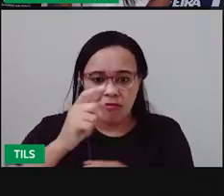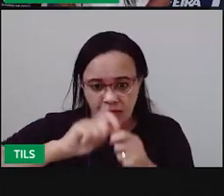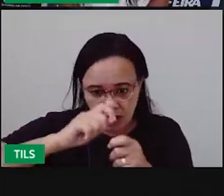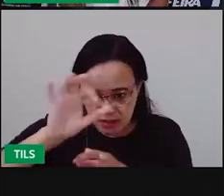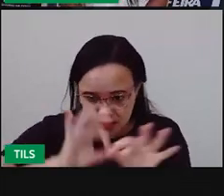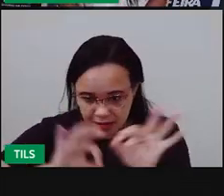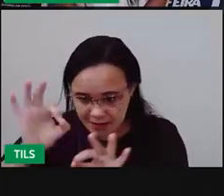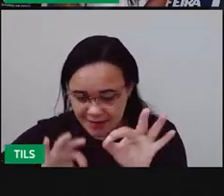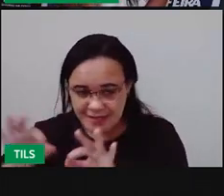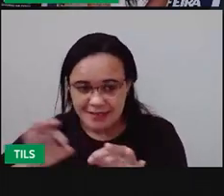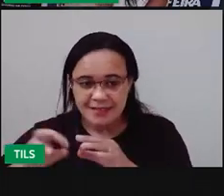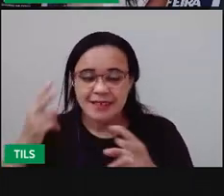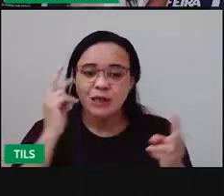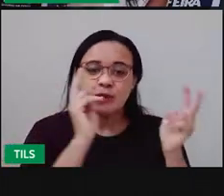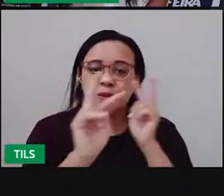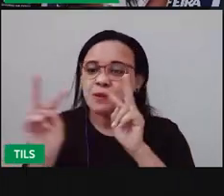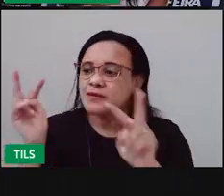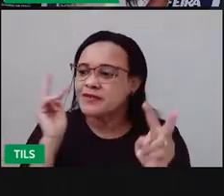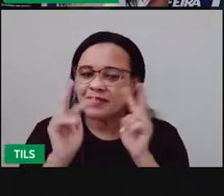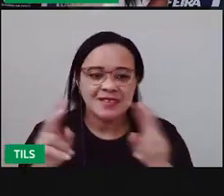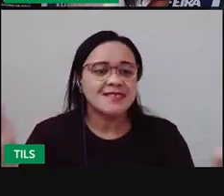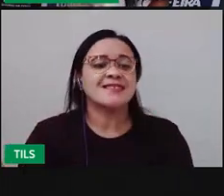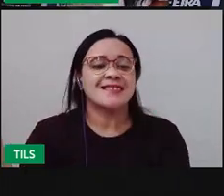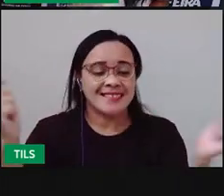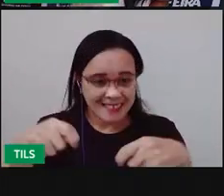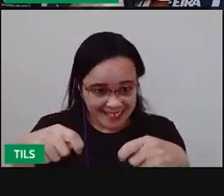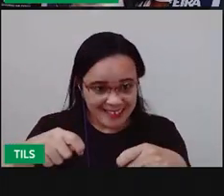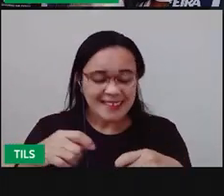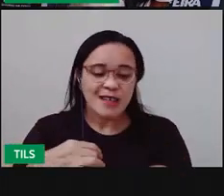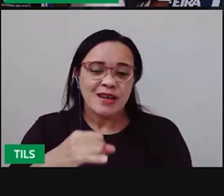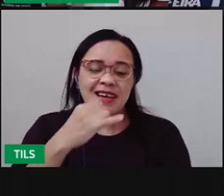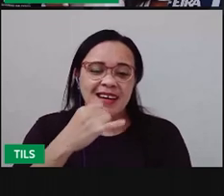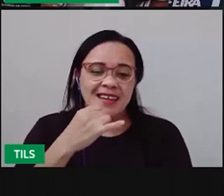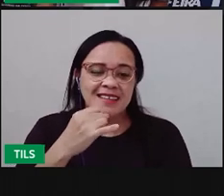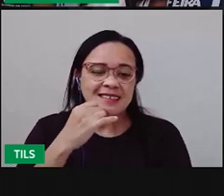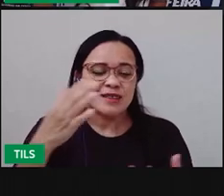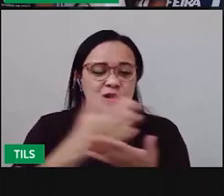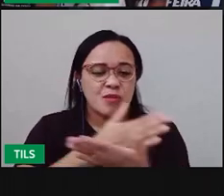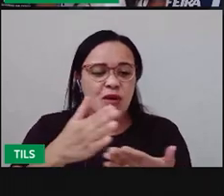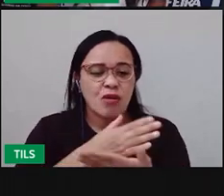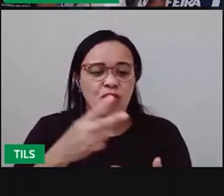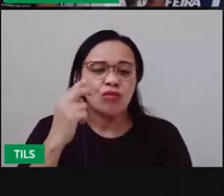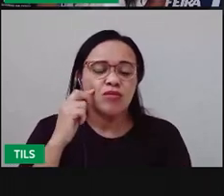mostrar pra vocês alguns exemplos de xilogravura.